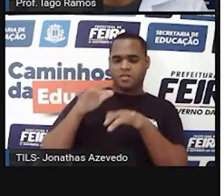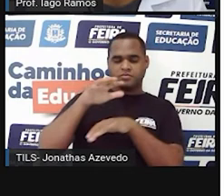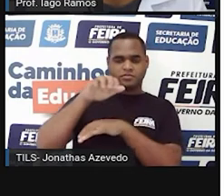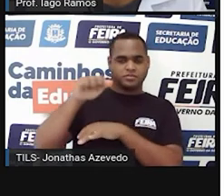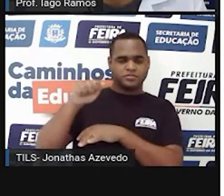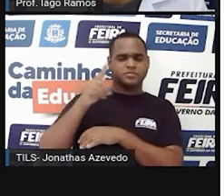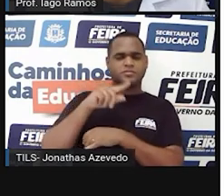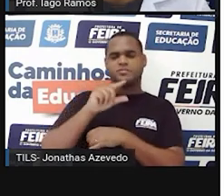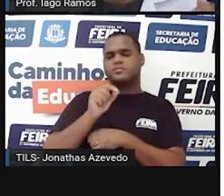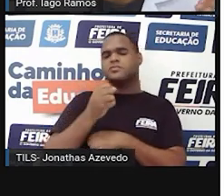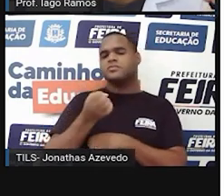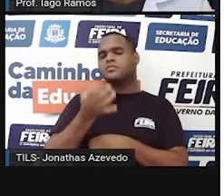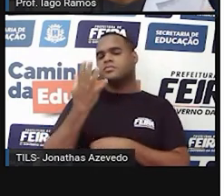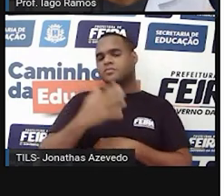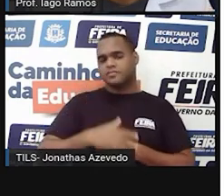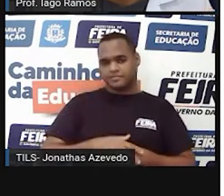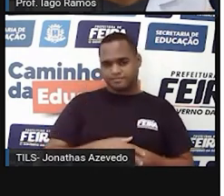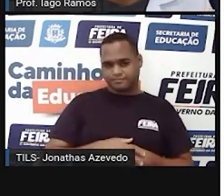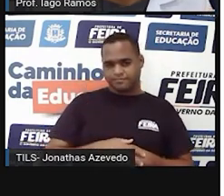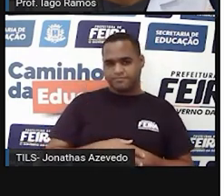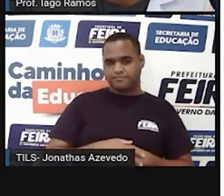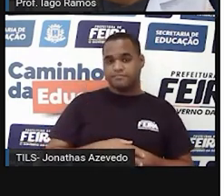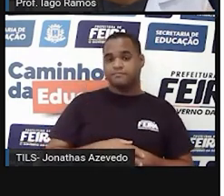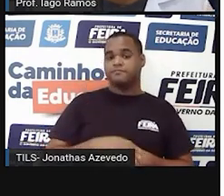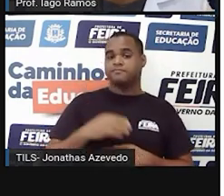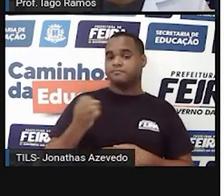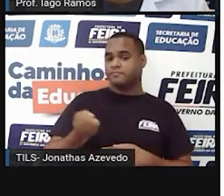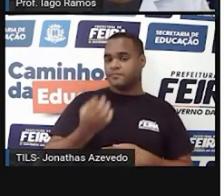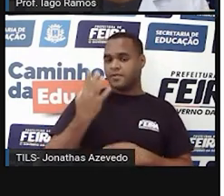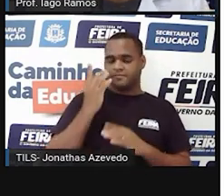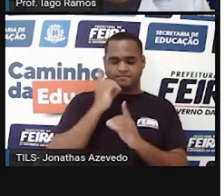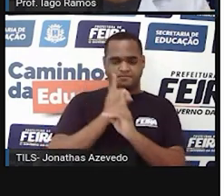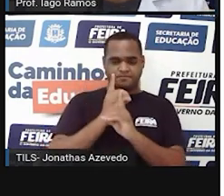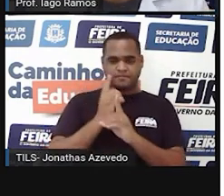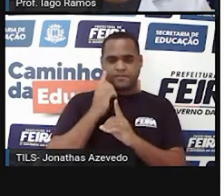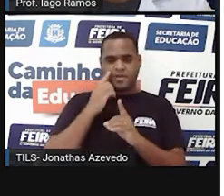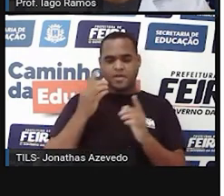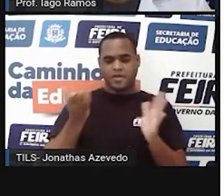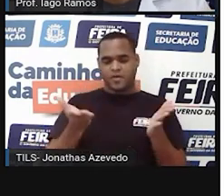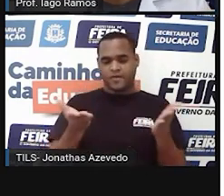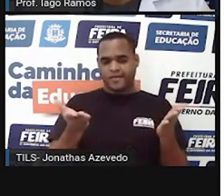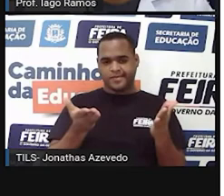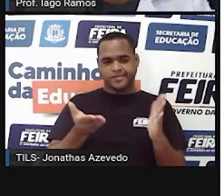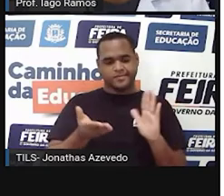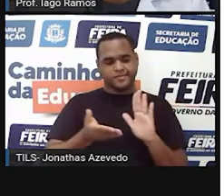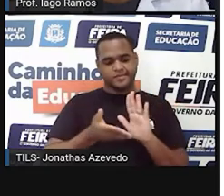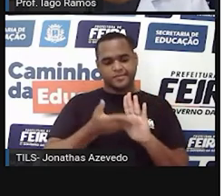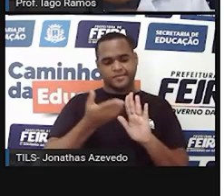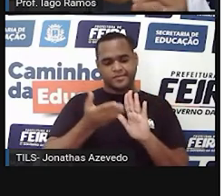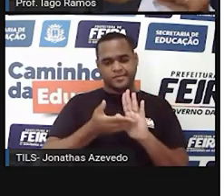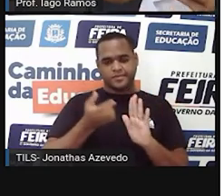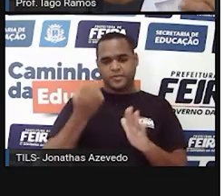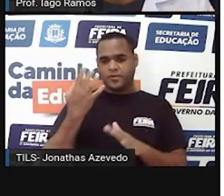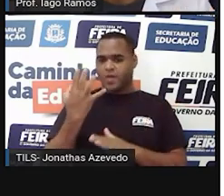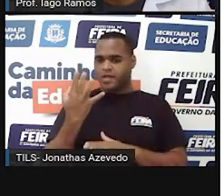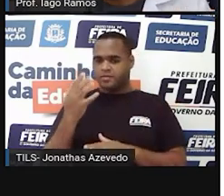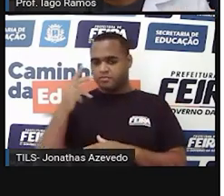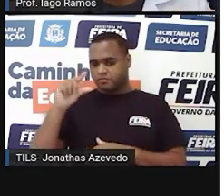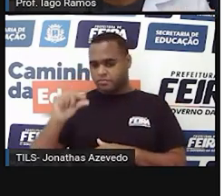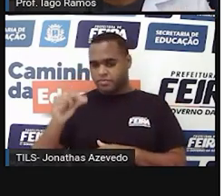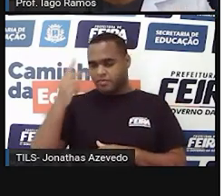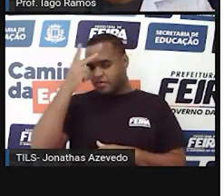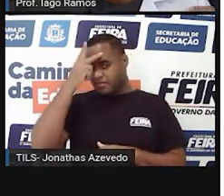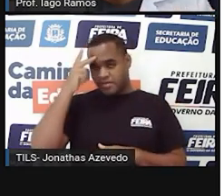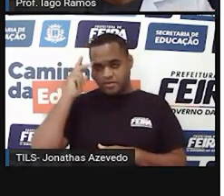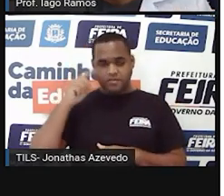Então, vamos lá. Do total que a gente achou, a gente vai retirar os 4 que tem menos habitantes.